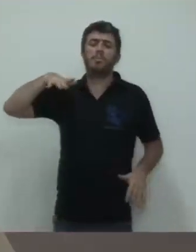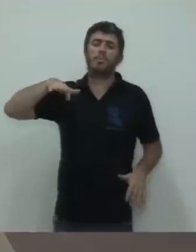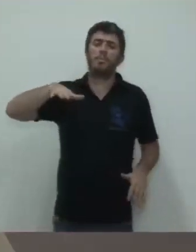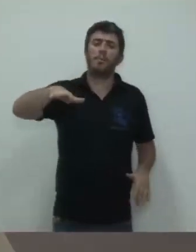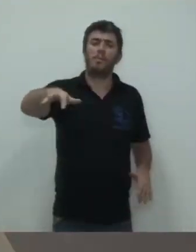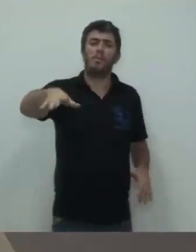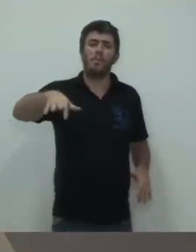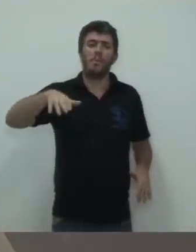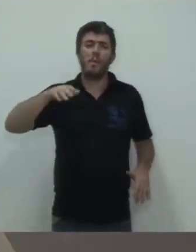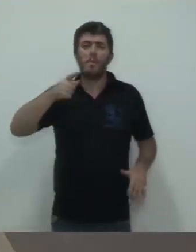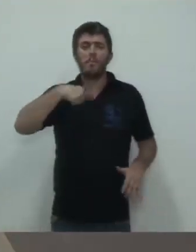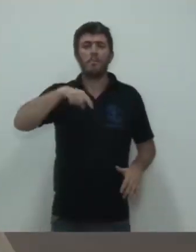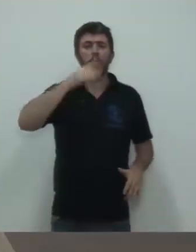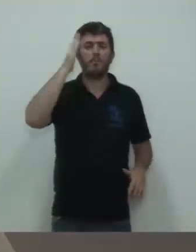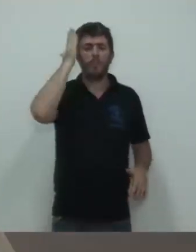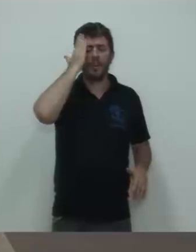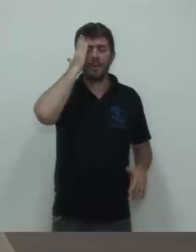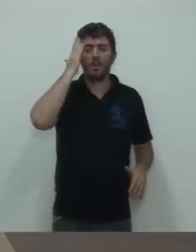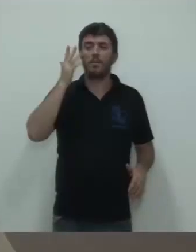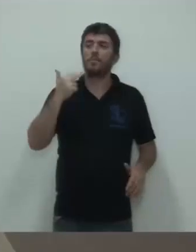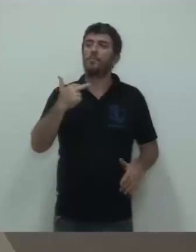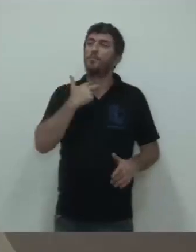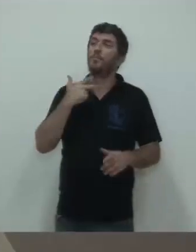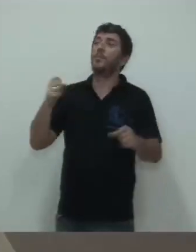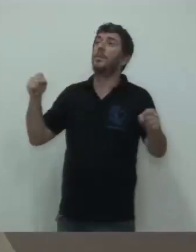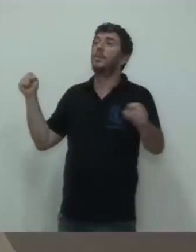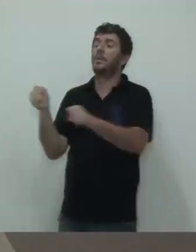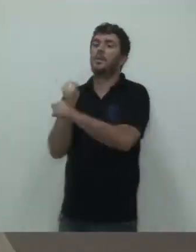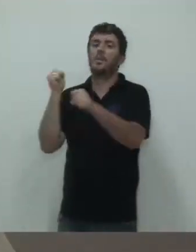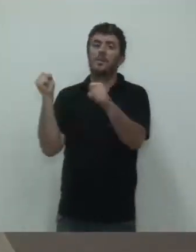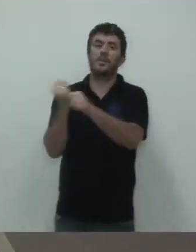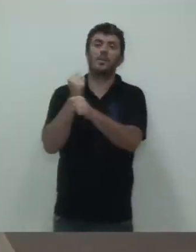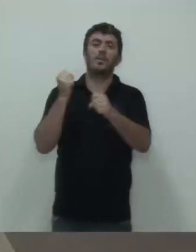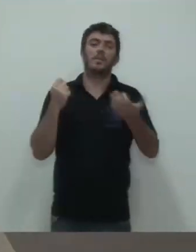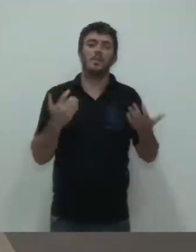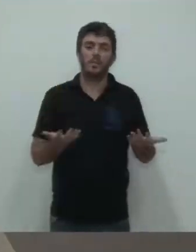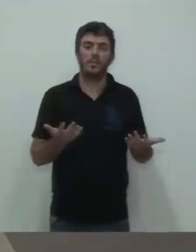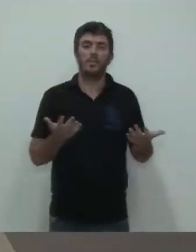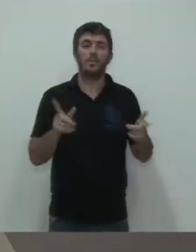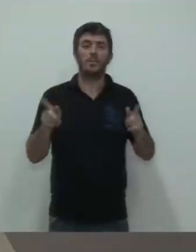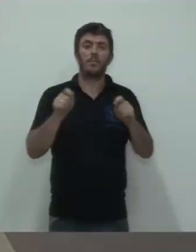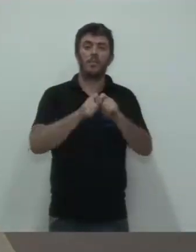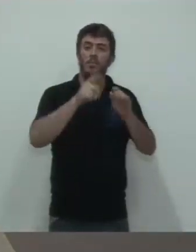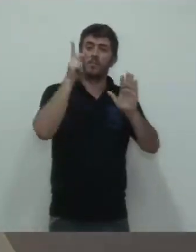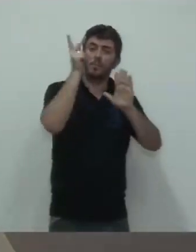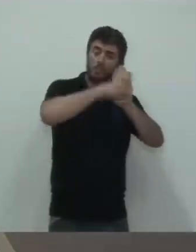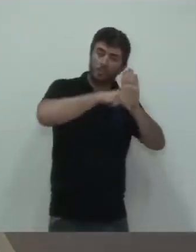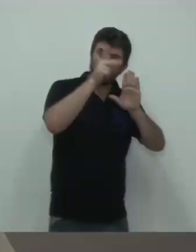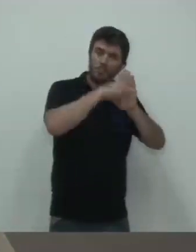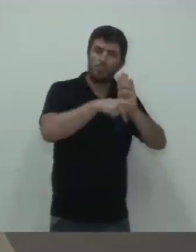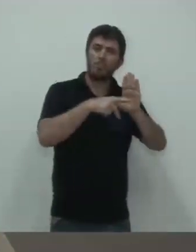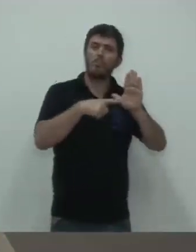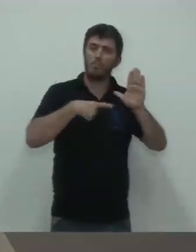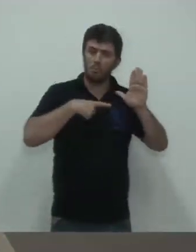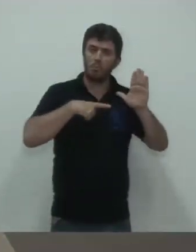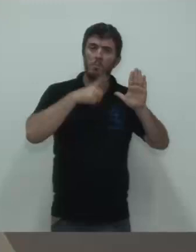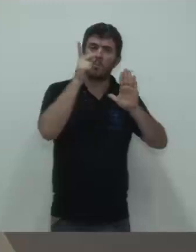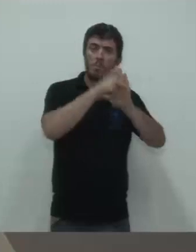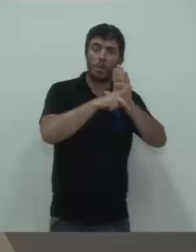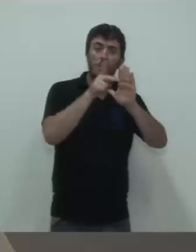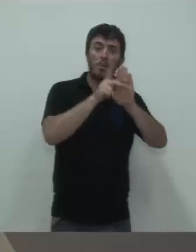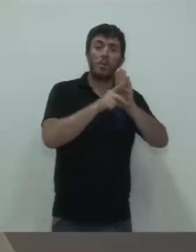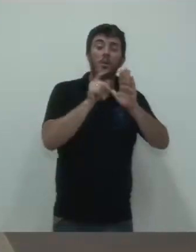que não pode ser feita uma reforma, que tem que ser feito, já foi feito, aliás, um projeto contratado, um projeto existe, um projeto de